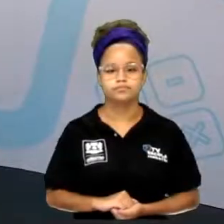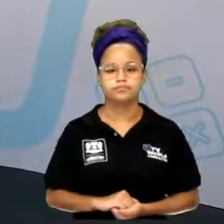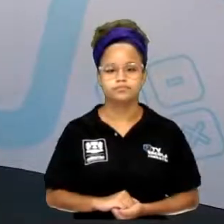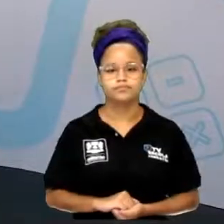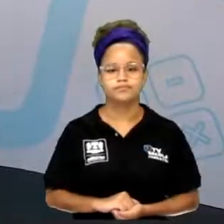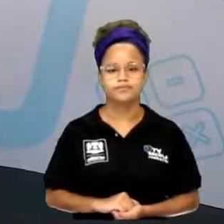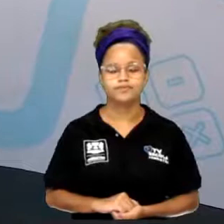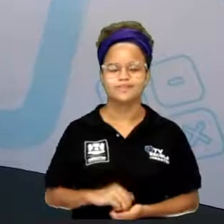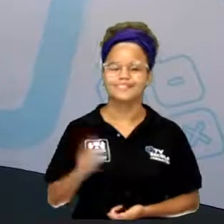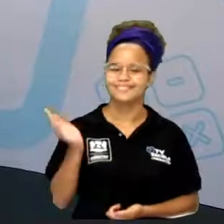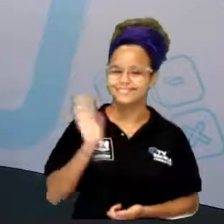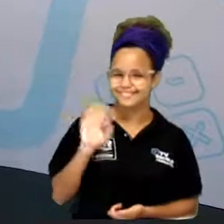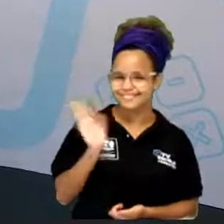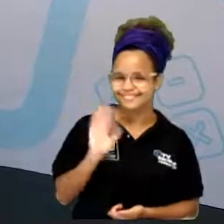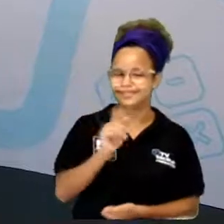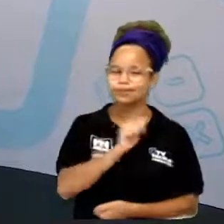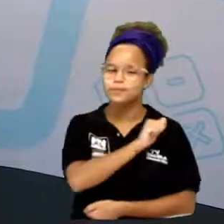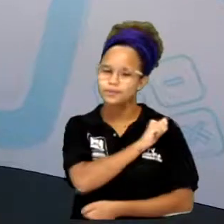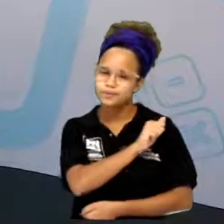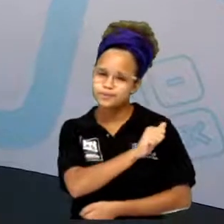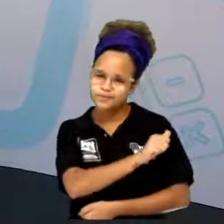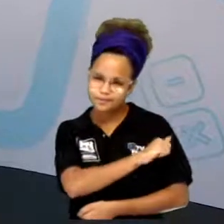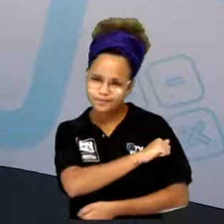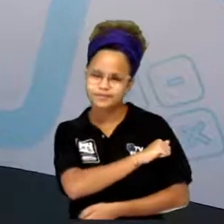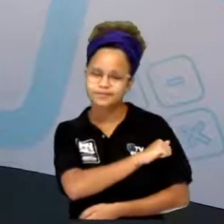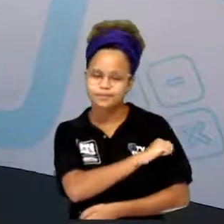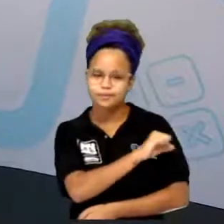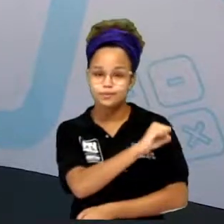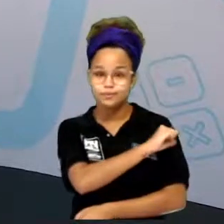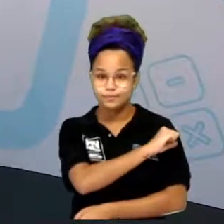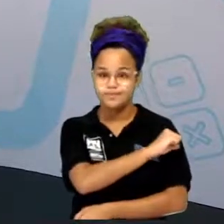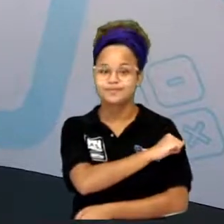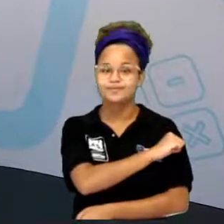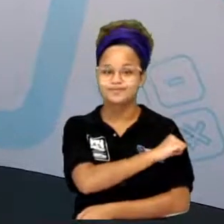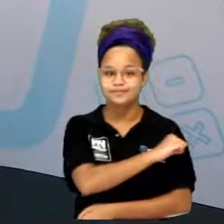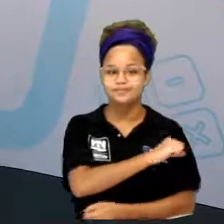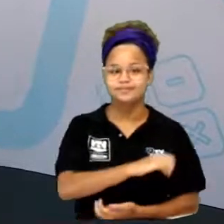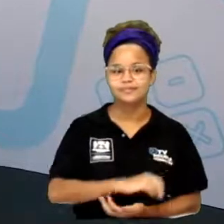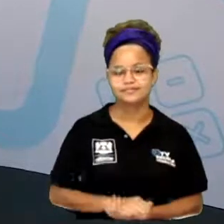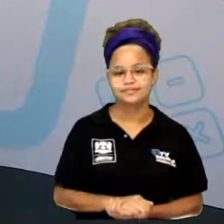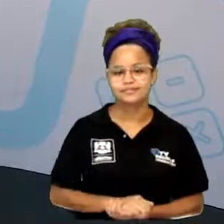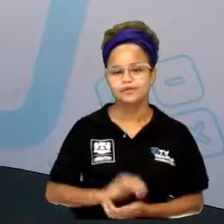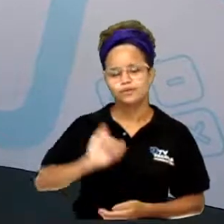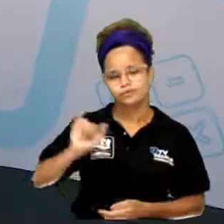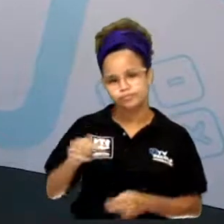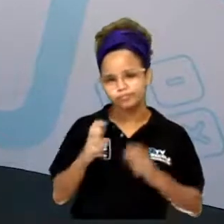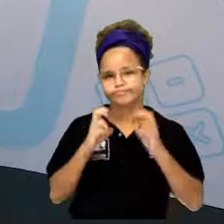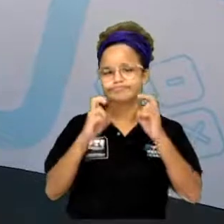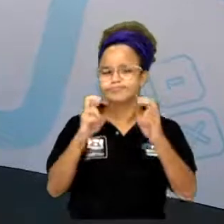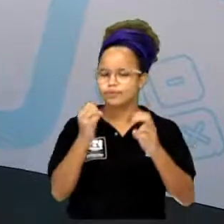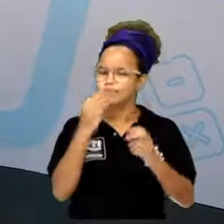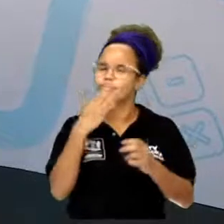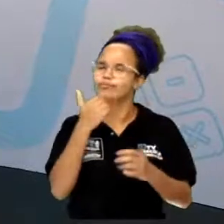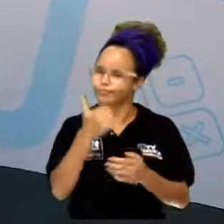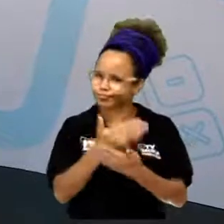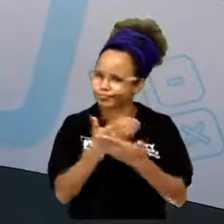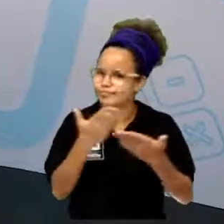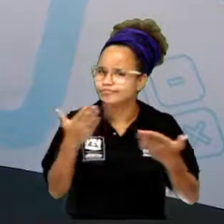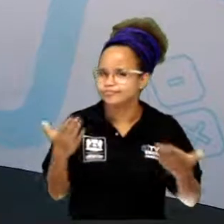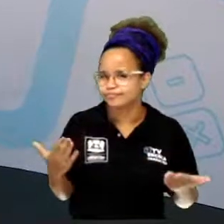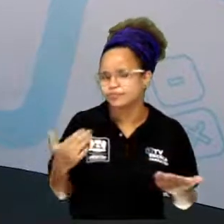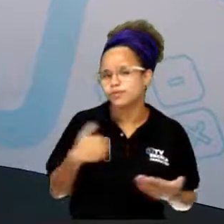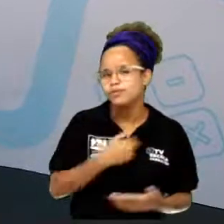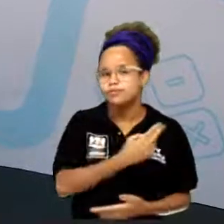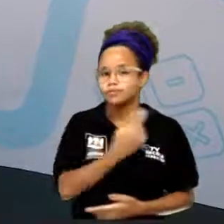Salve, salve alunos e alunas dos oitavos anos de Jaboatão dos Guarapes, tudo bom? Eu sou